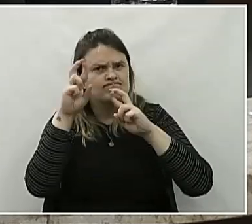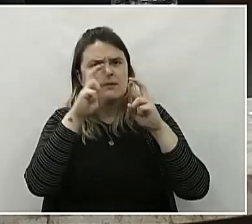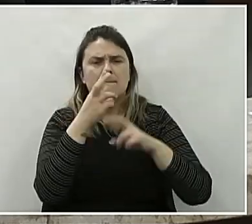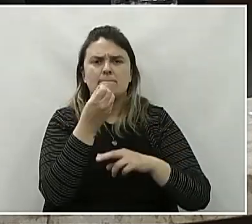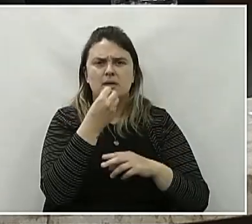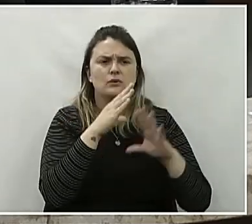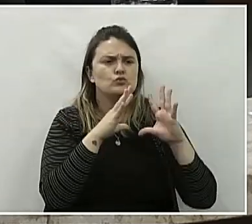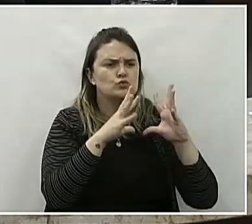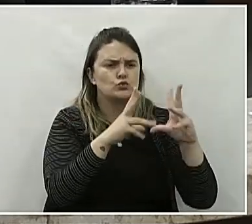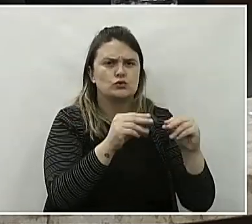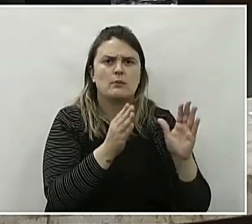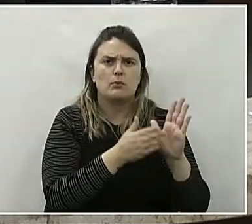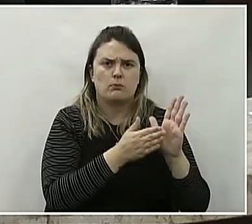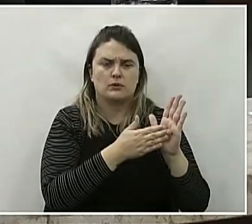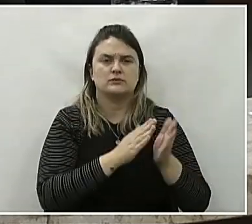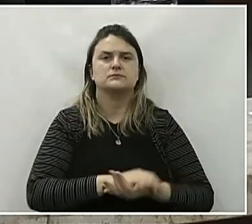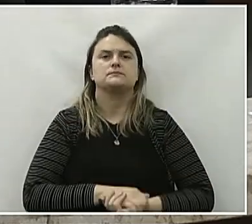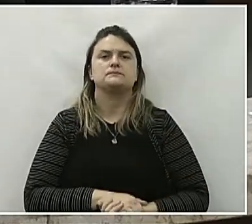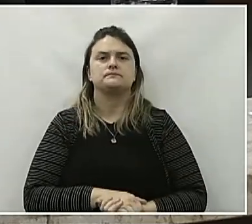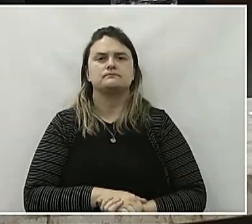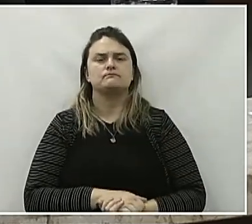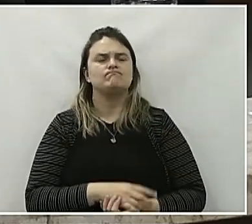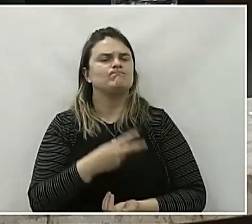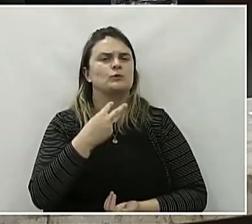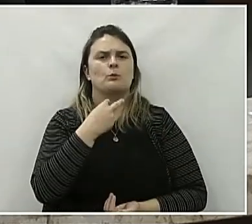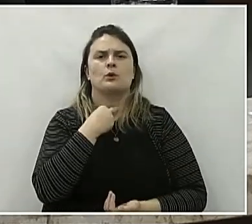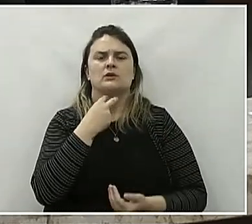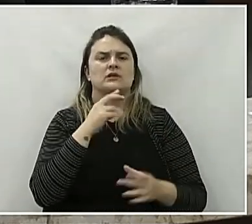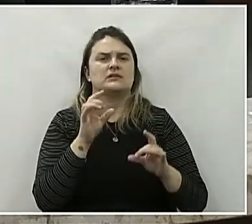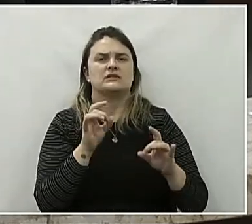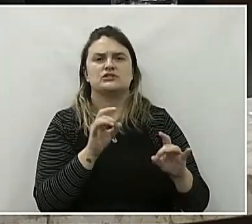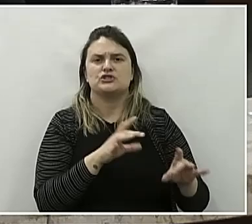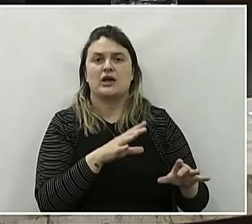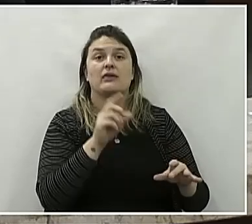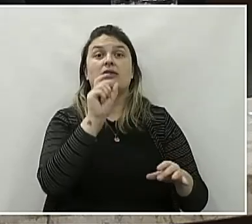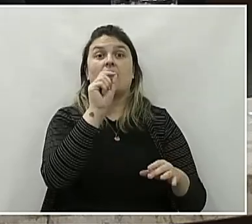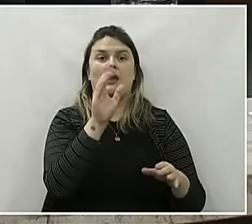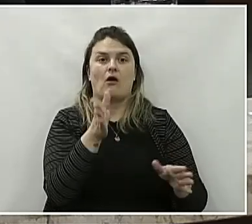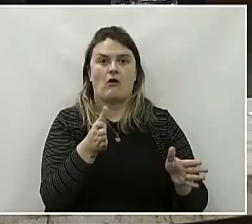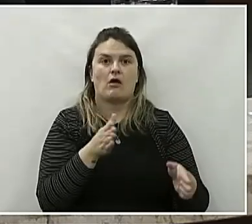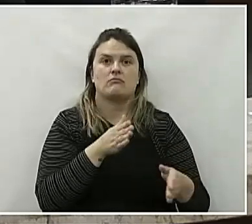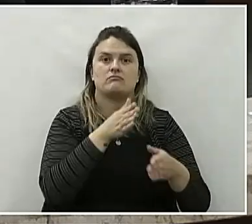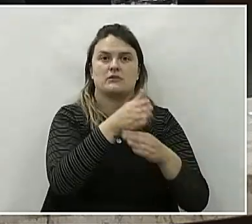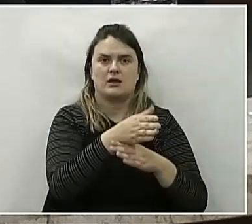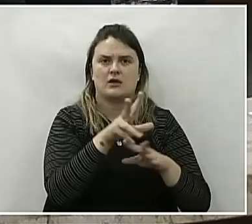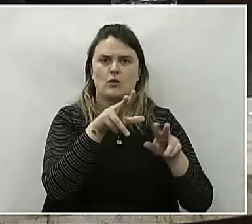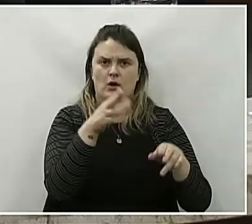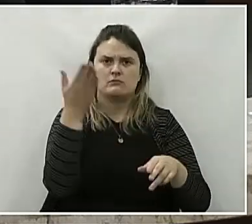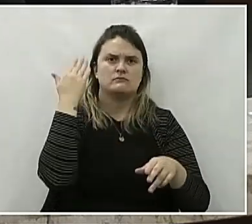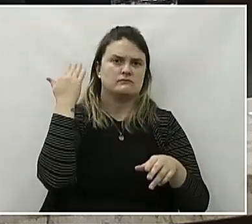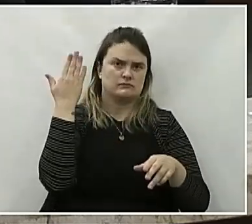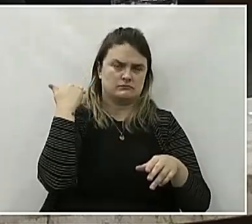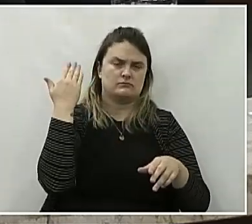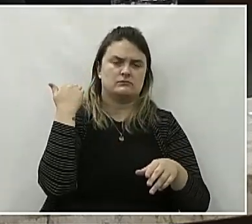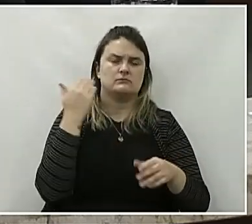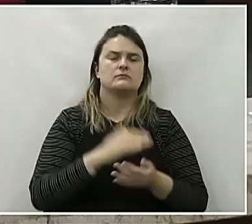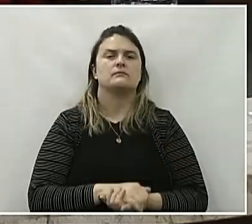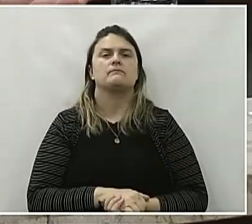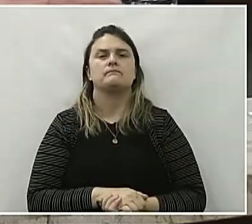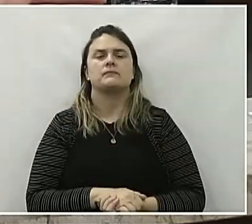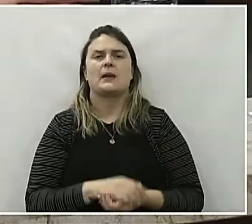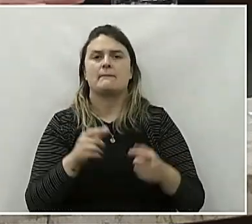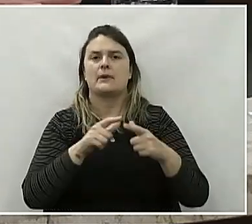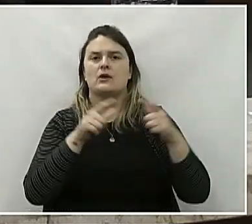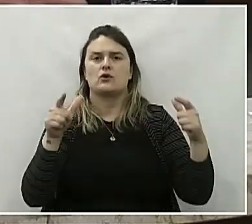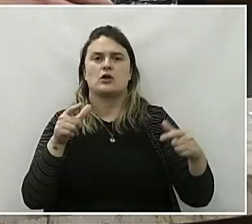bem tudo o que vier para cá. A gente não pode deixar quem está entrando agora, como aconteceu muitas vezes, que a maioria